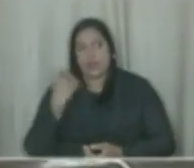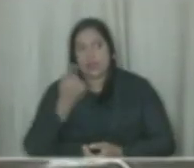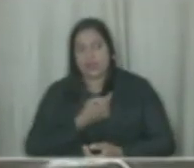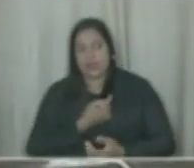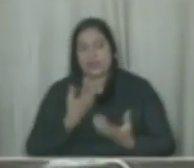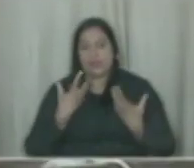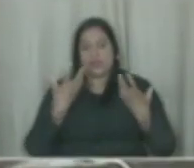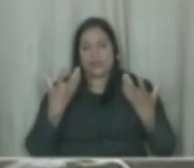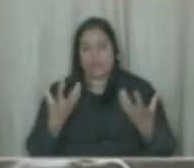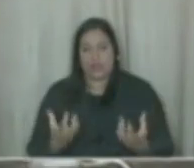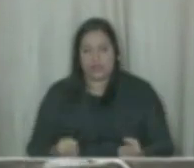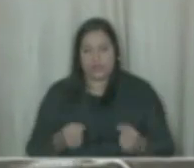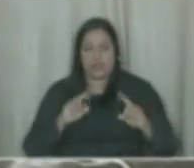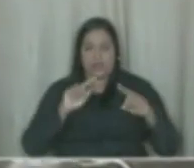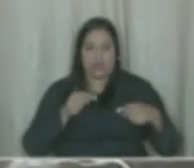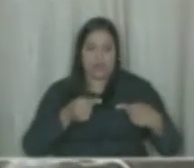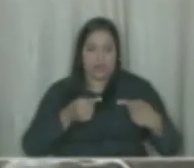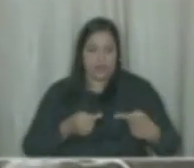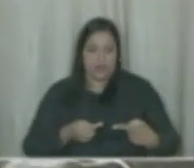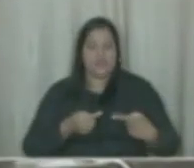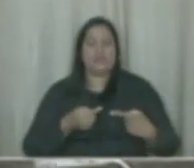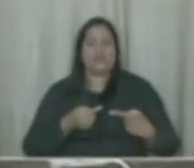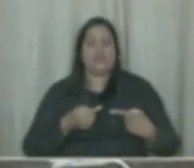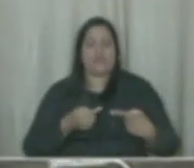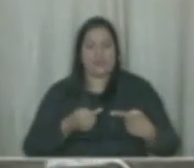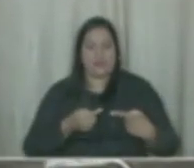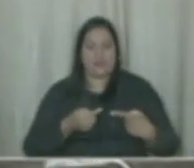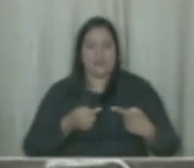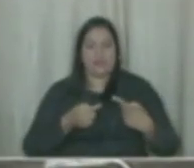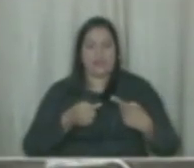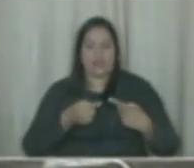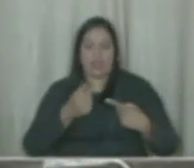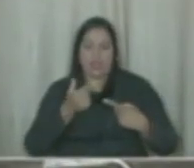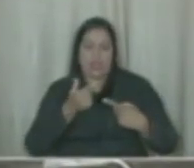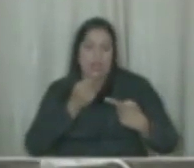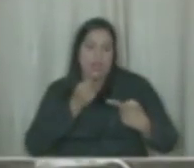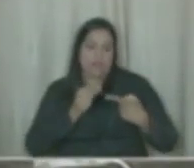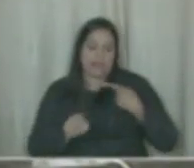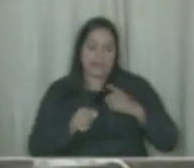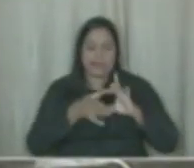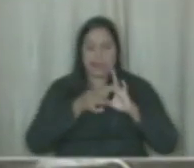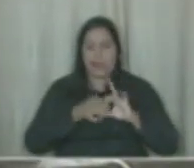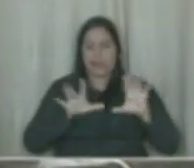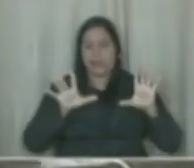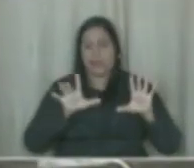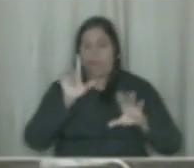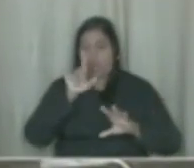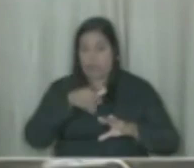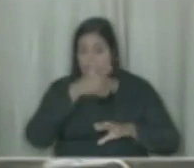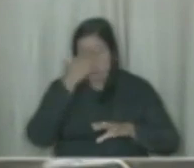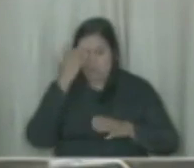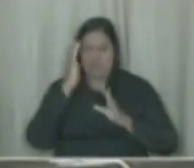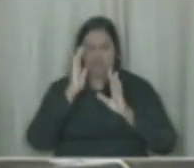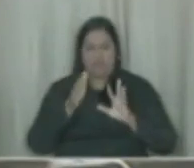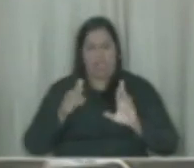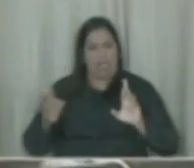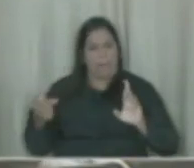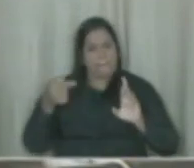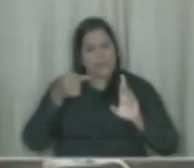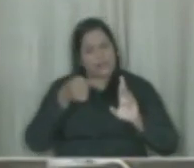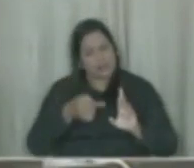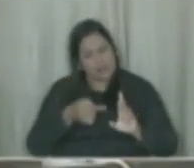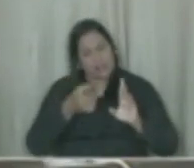defesas antidemocráticas. Essa pessoa, ela já foi representada no Ministério Público,